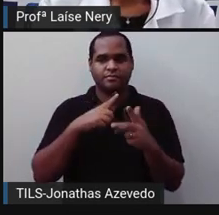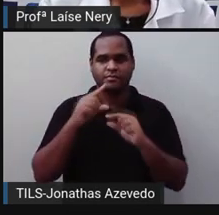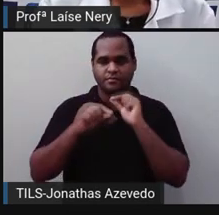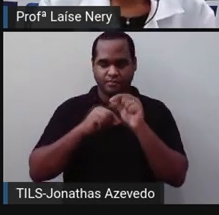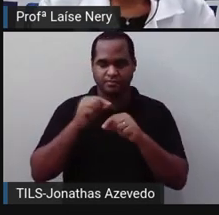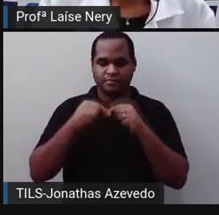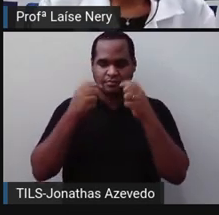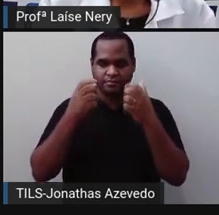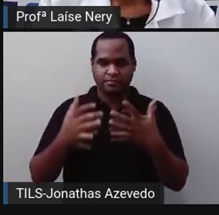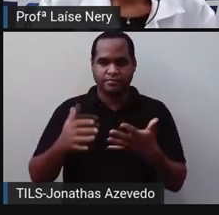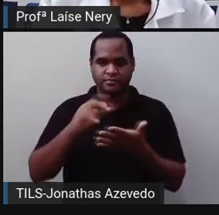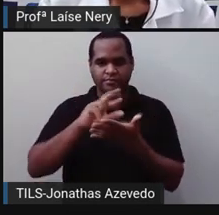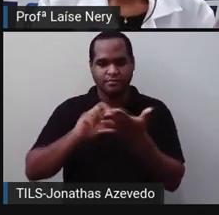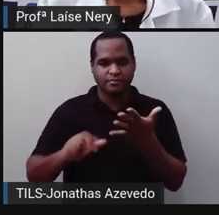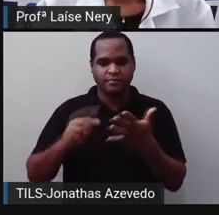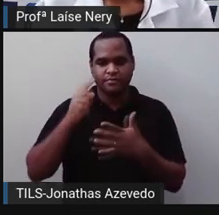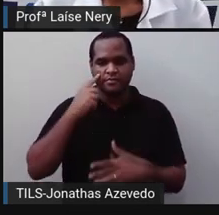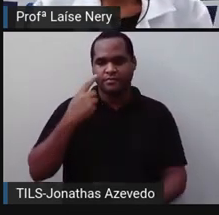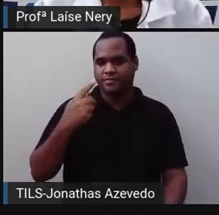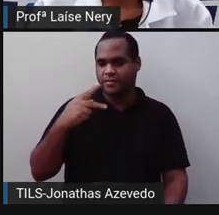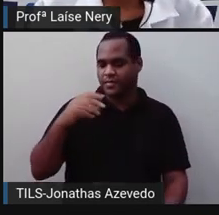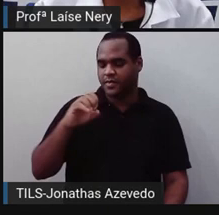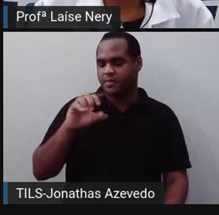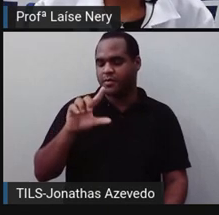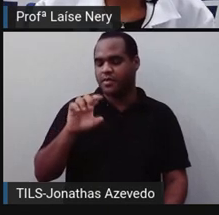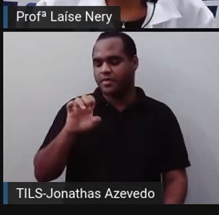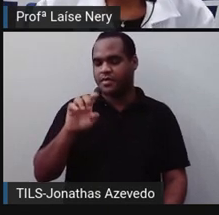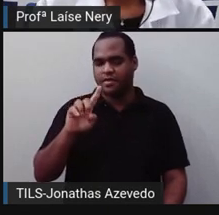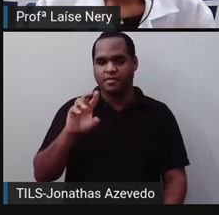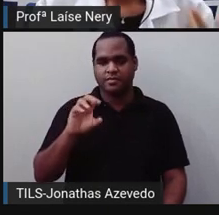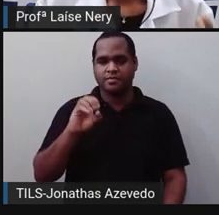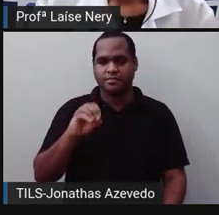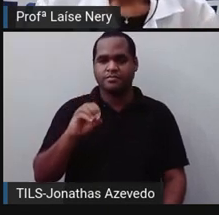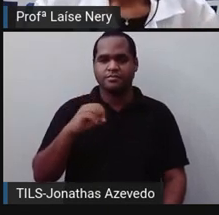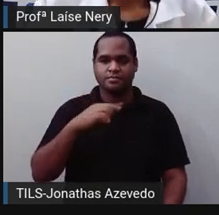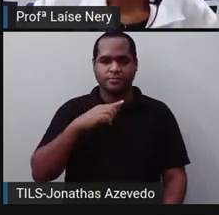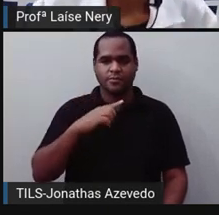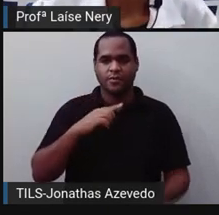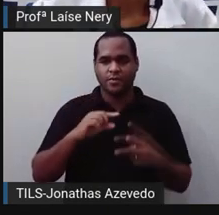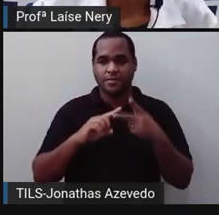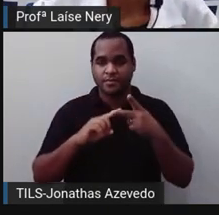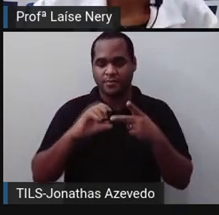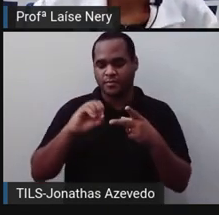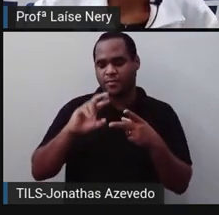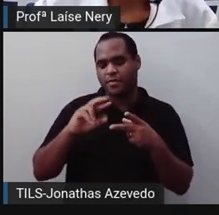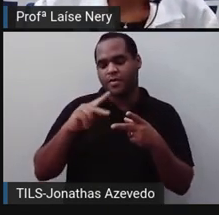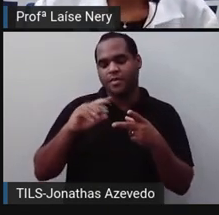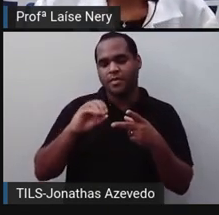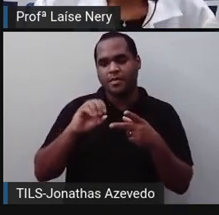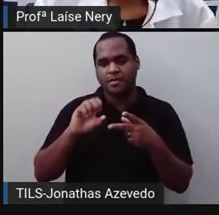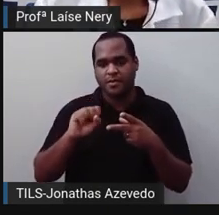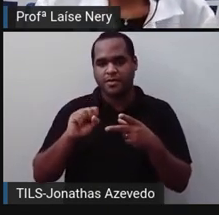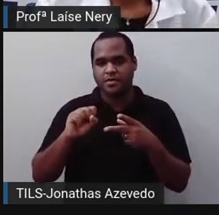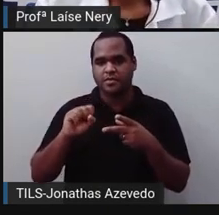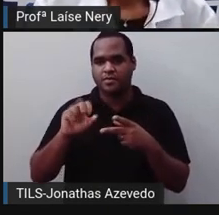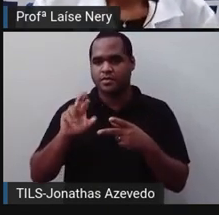poliedros e os corpos redondos. Se a gente observar aqui,